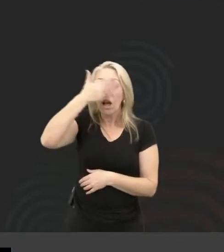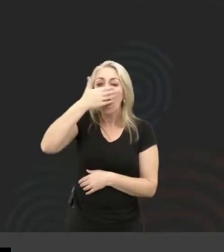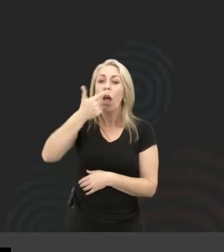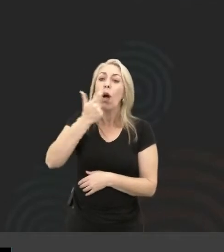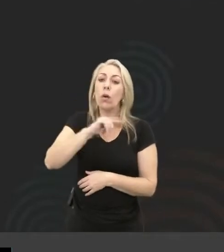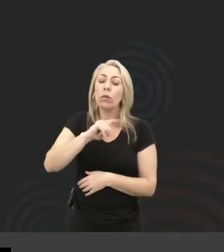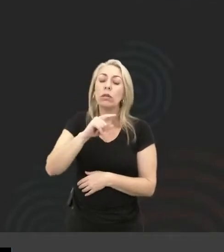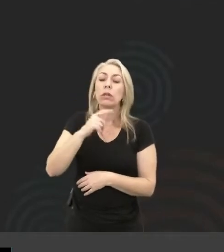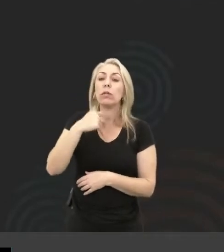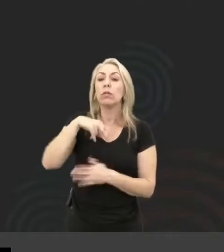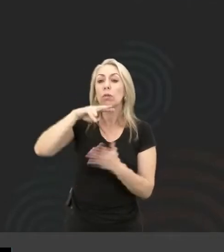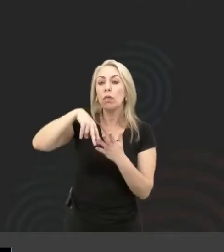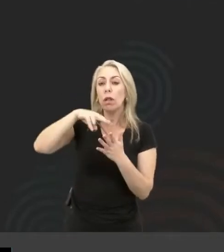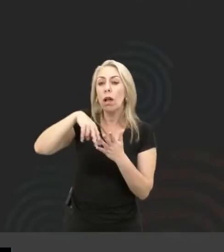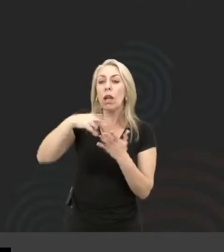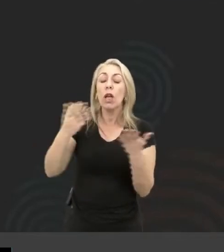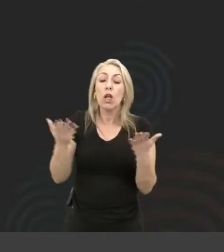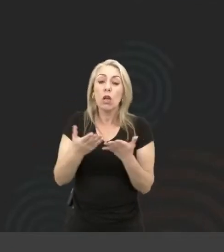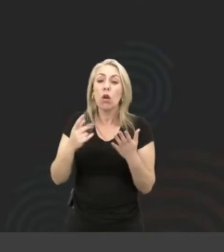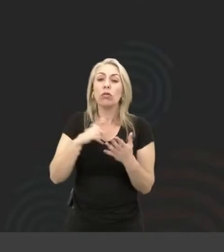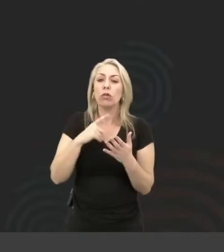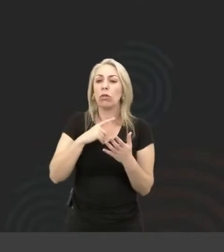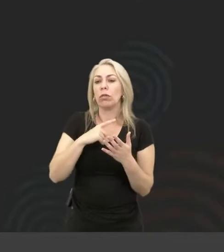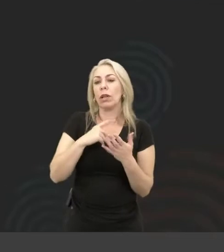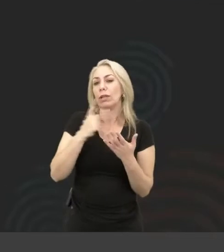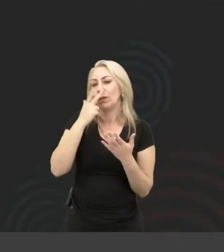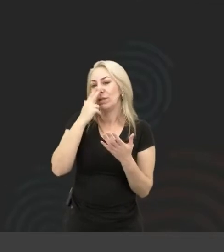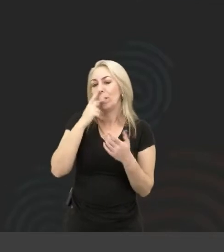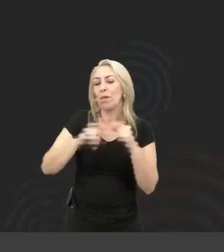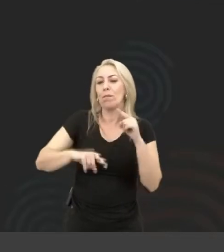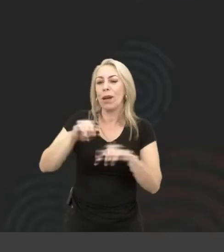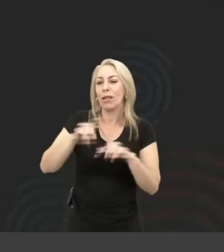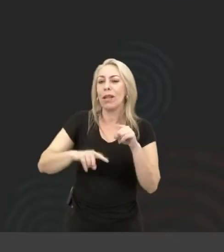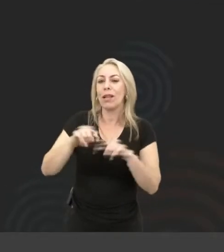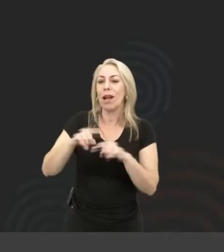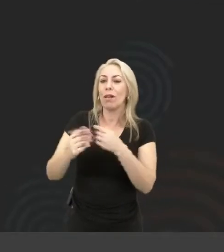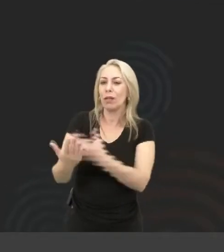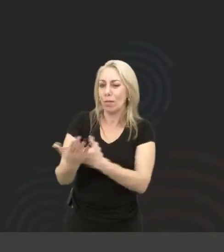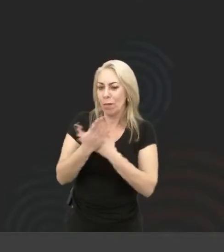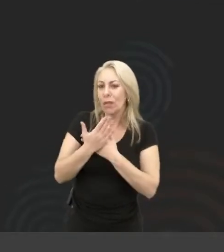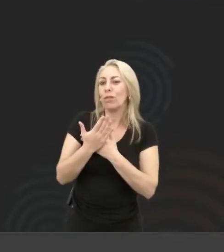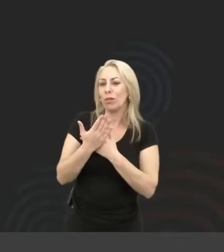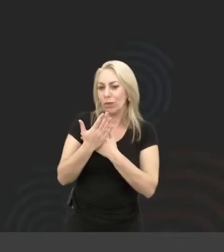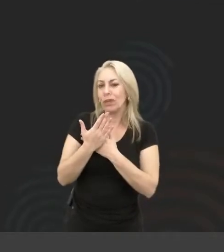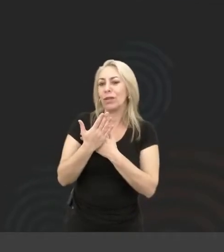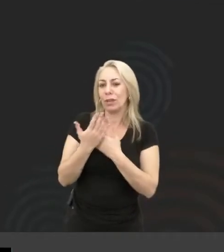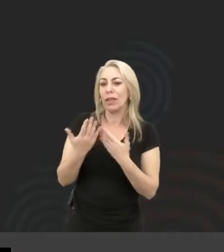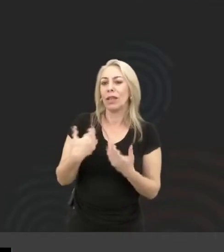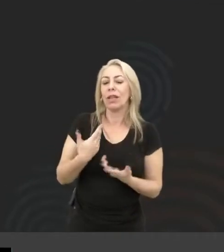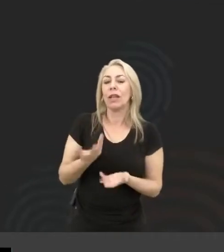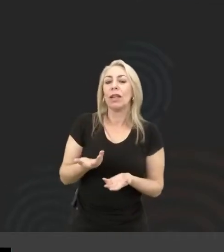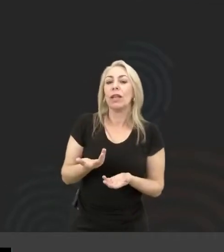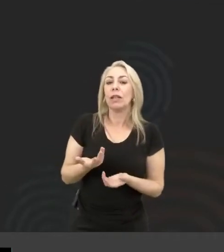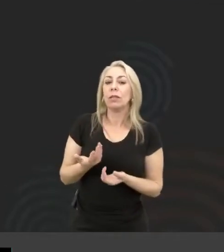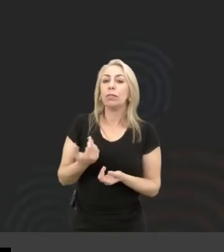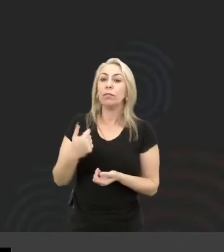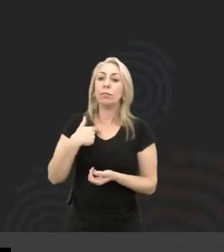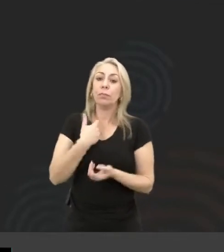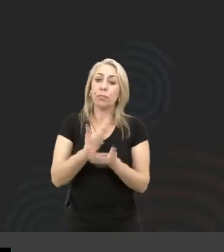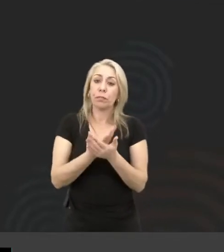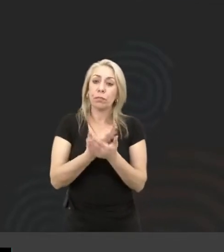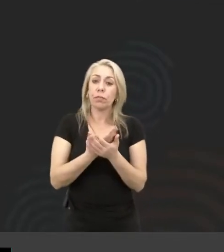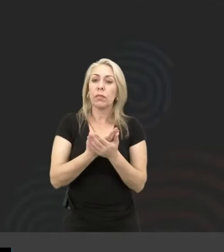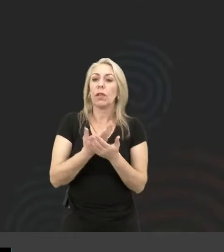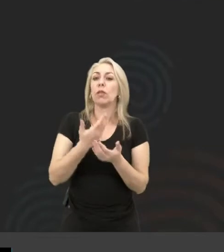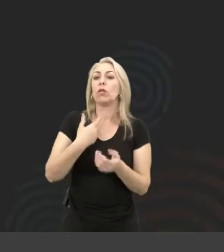minimamente ler e hoje eu consigo ter equipamentos que leem para mim, certo? Então, a belíssima que eu estudei, comércio exterior.